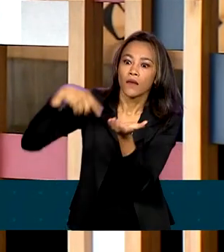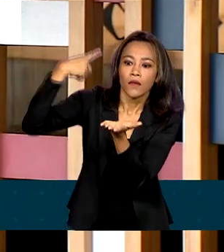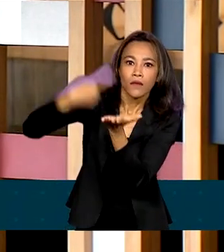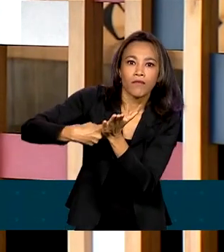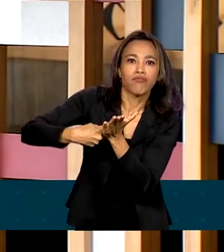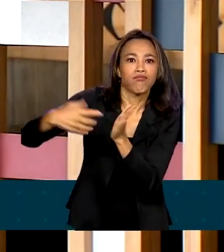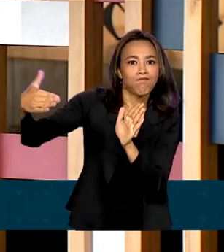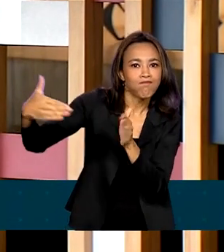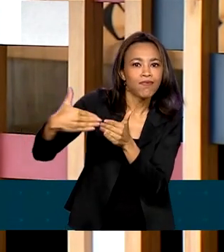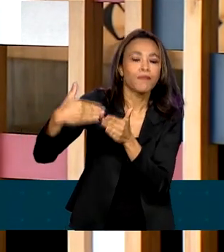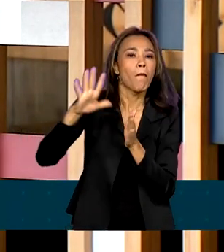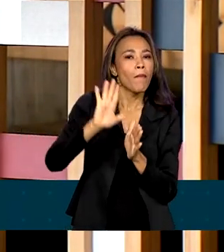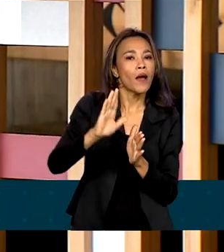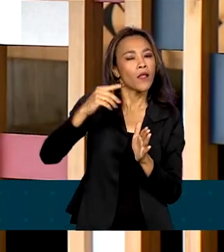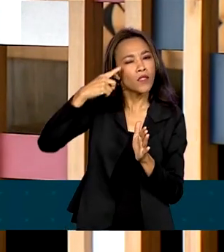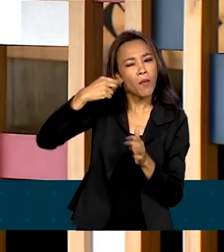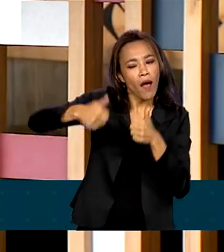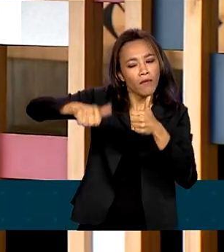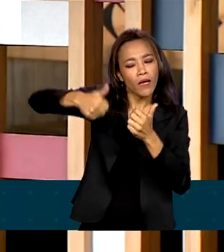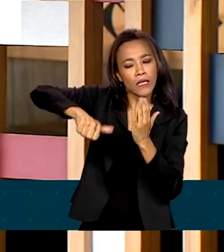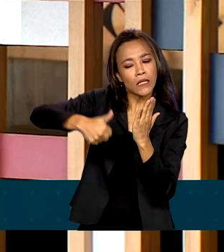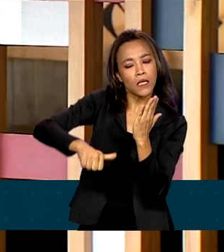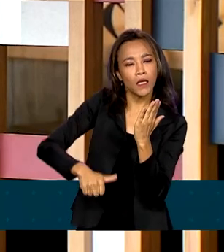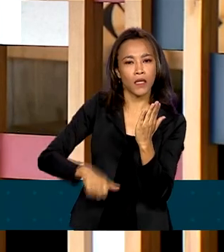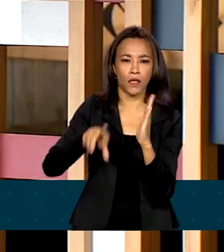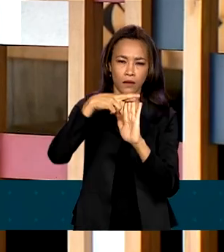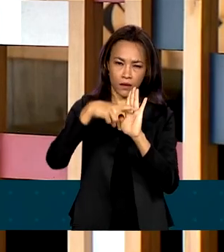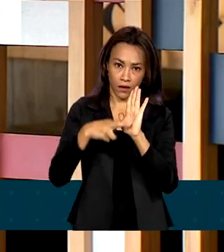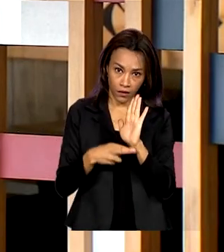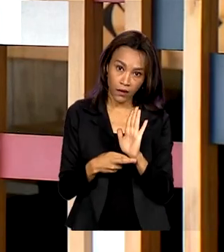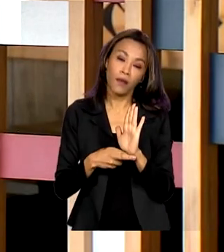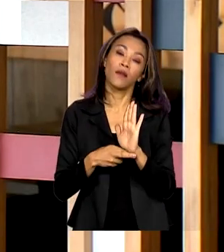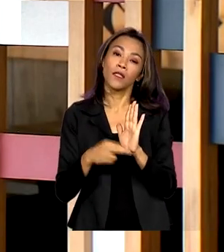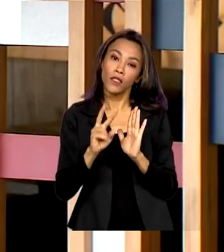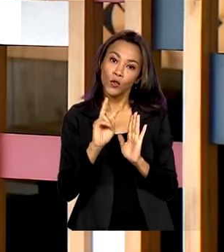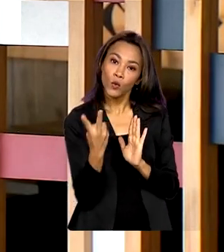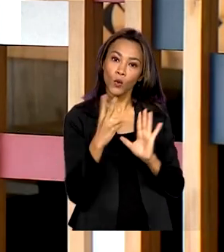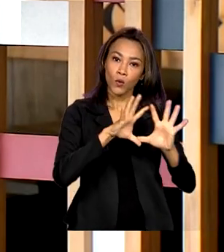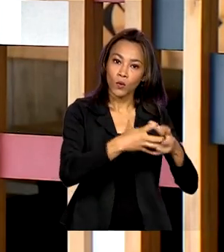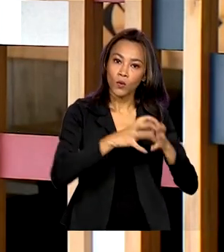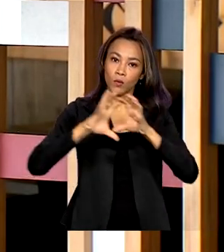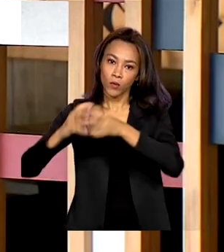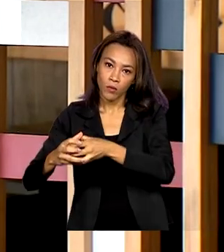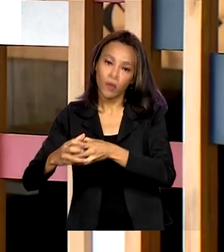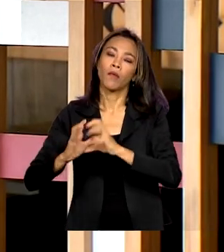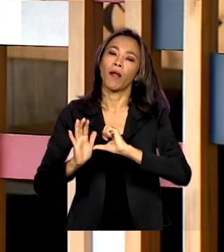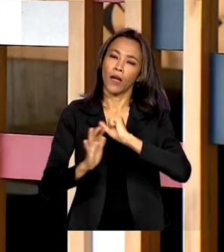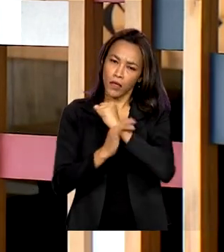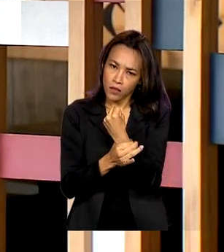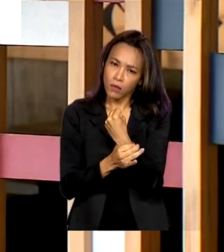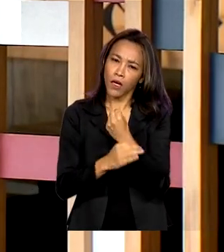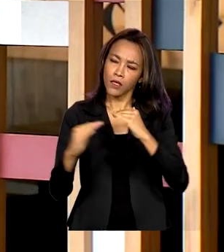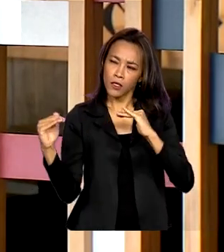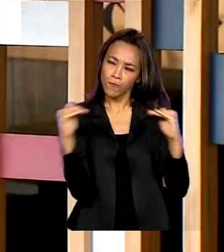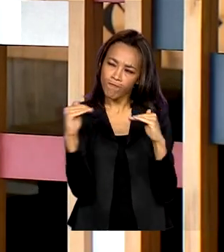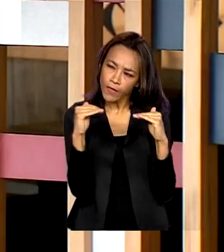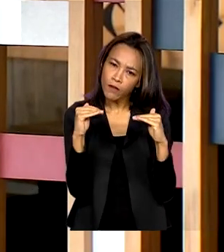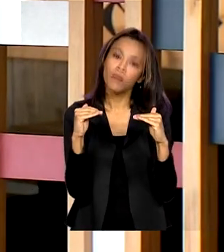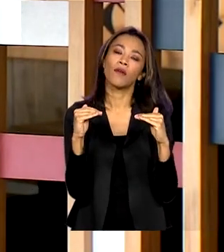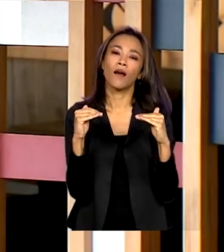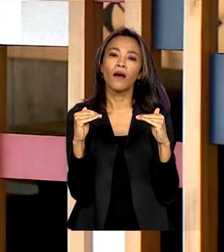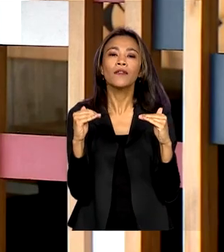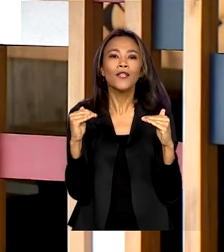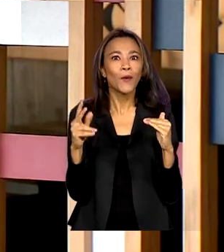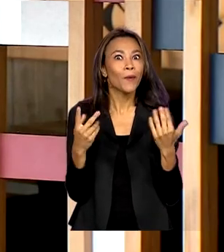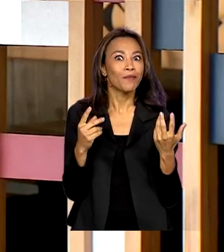atualmente avaliando os termos negociados entre ambos os blocos para assegurar que o acordo seja equilibrado e com perspectiva